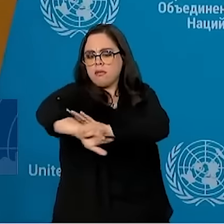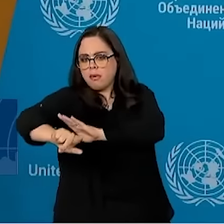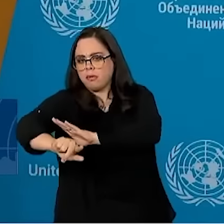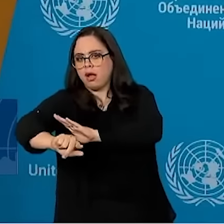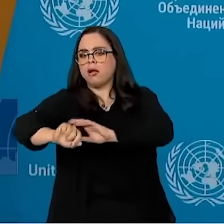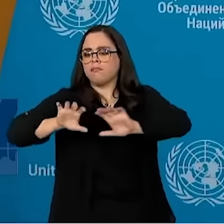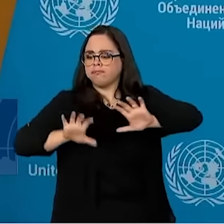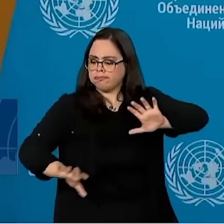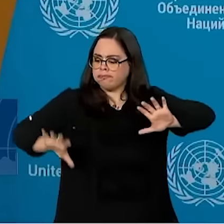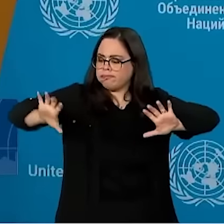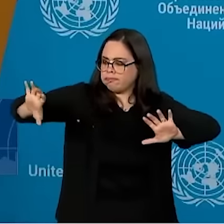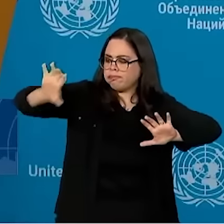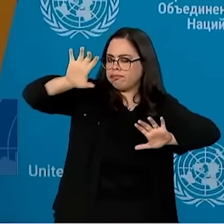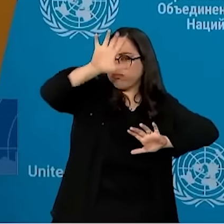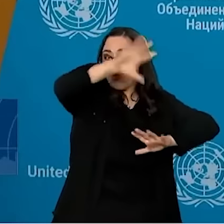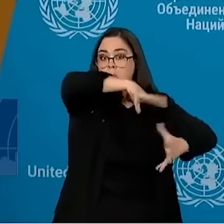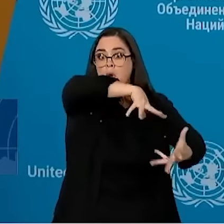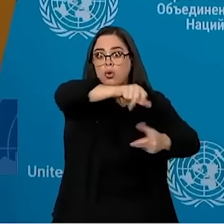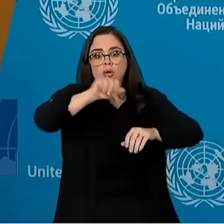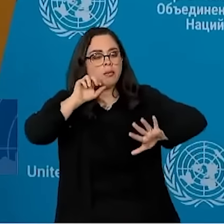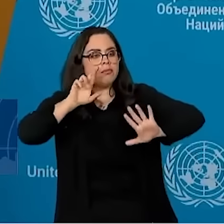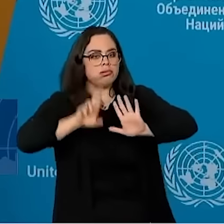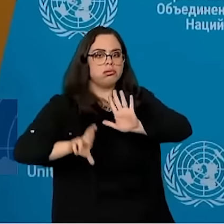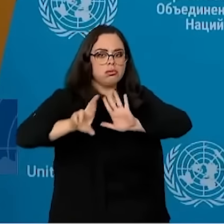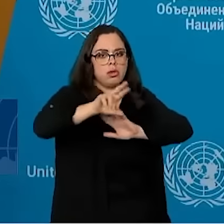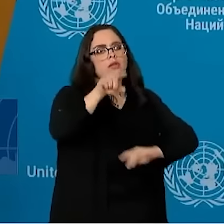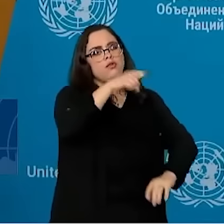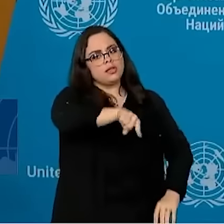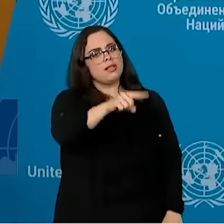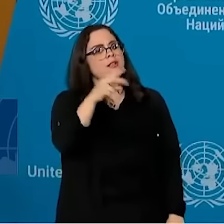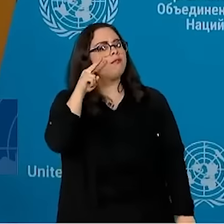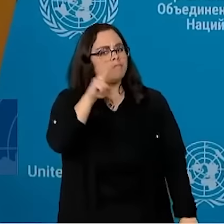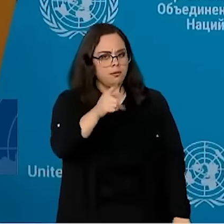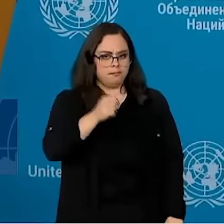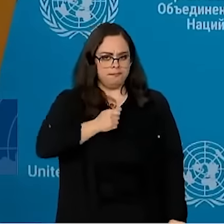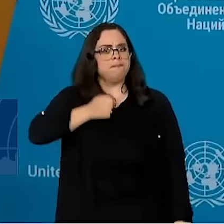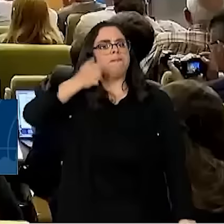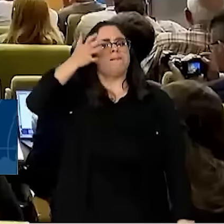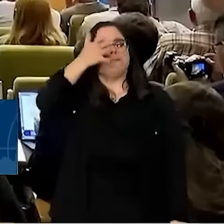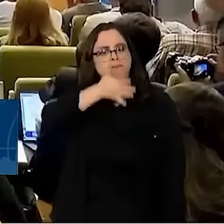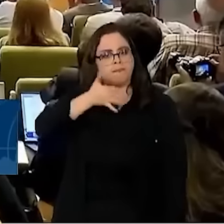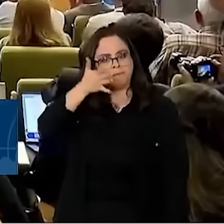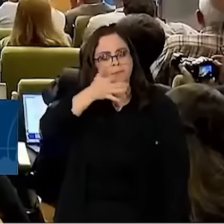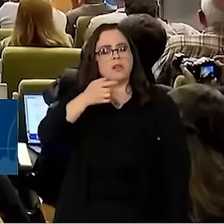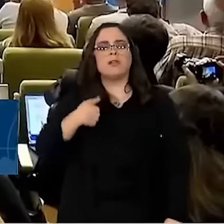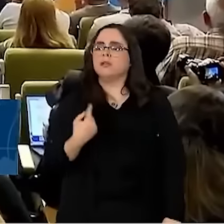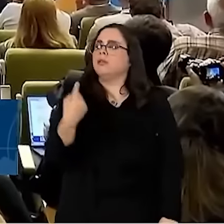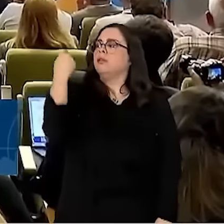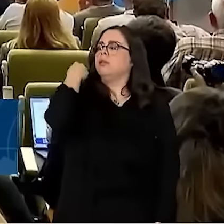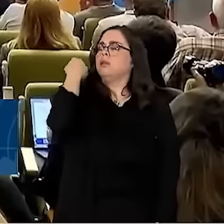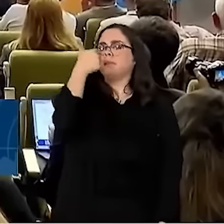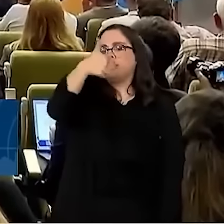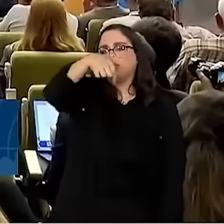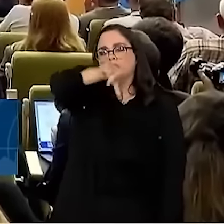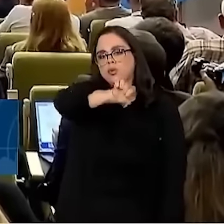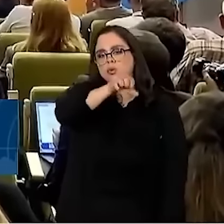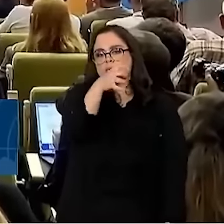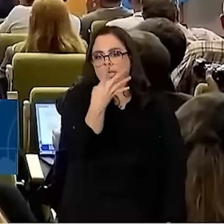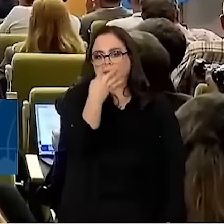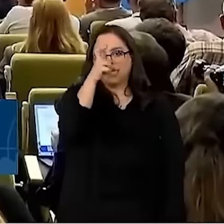continentes, vocês viram o eu disse no meu discurso de que quando a ONU foi criada em 1945,